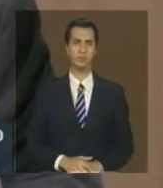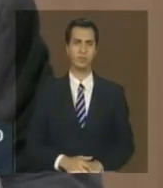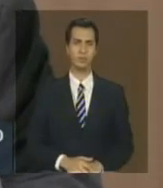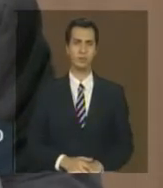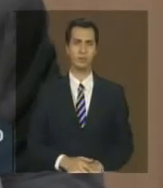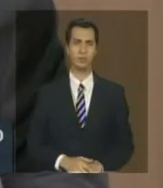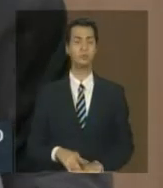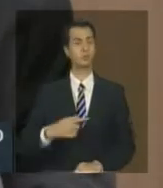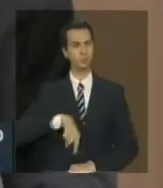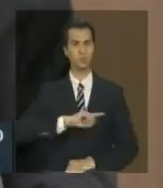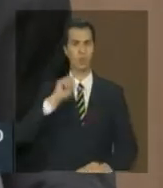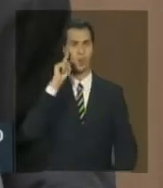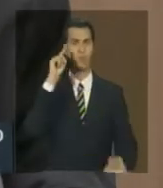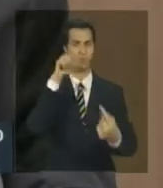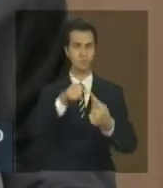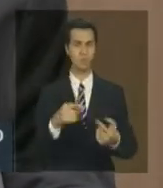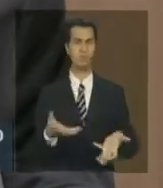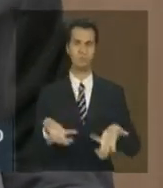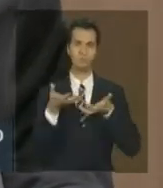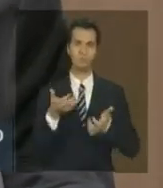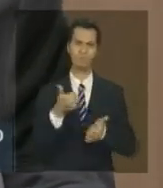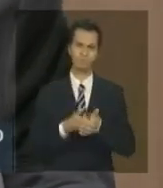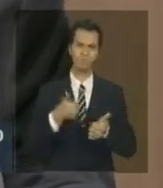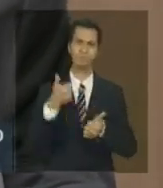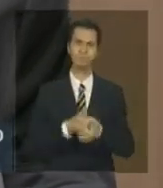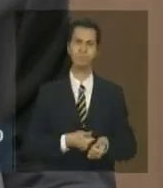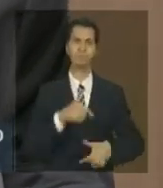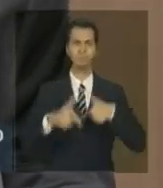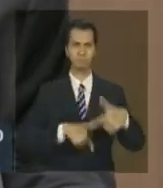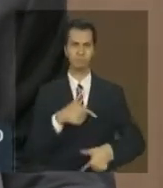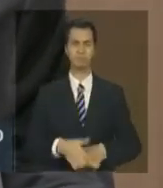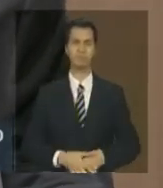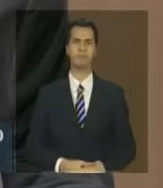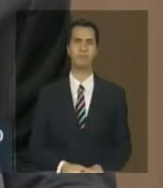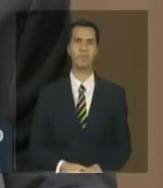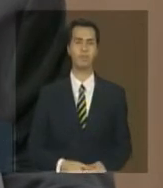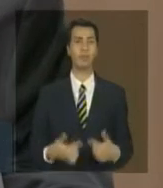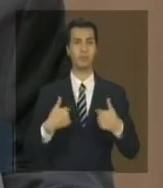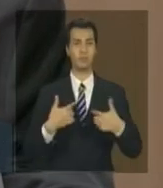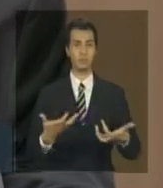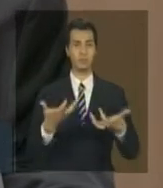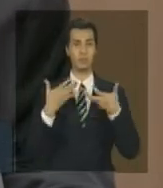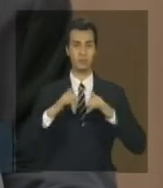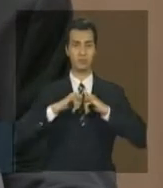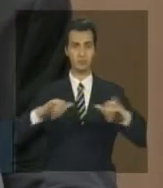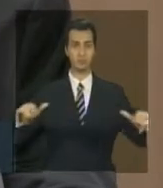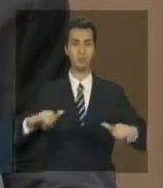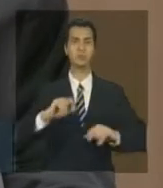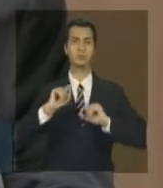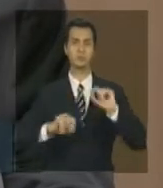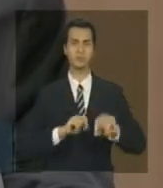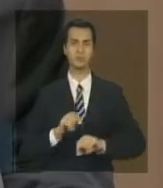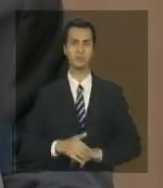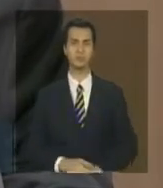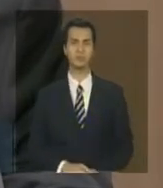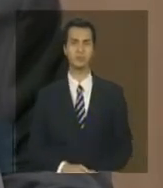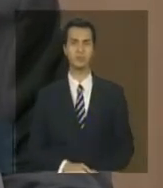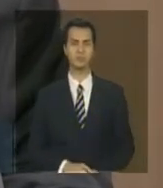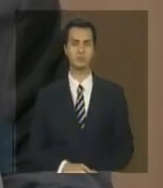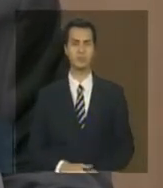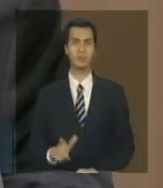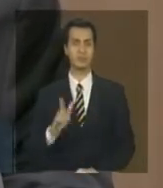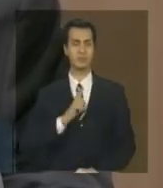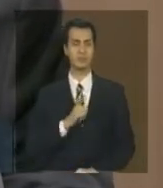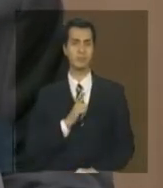um objetivo que nós estamos perseguindo. Um alerta inicial que eu queria fazer é que a gente usa a terminologia